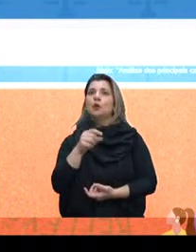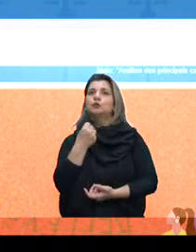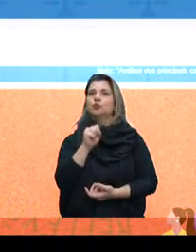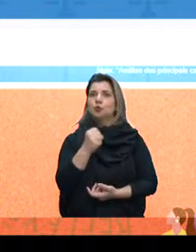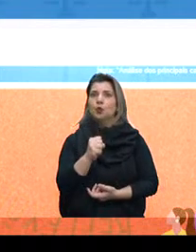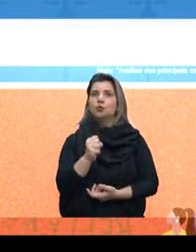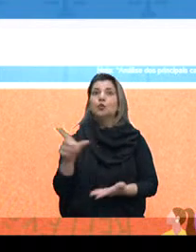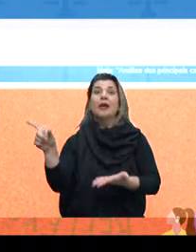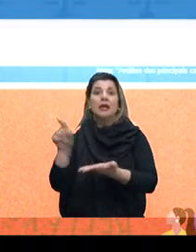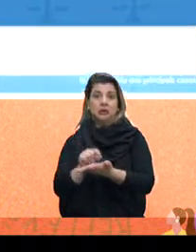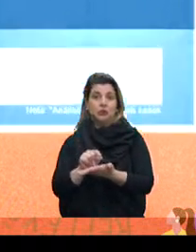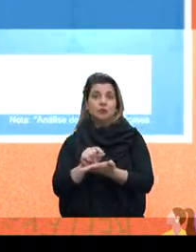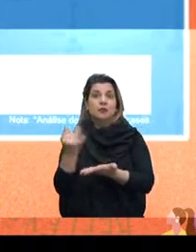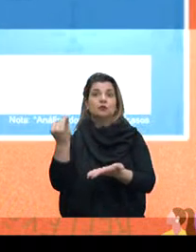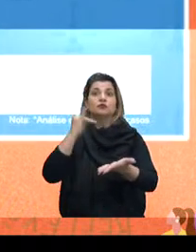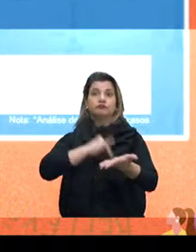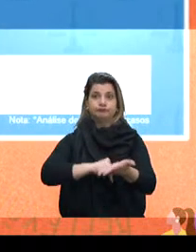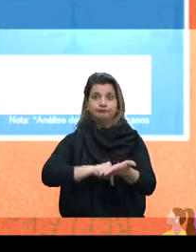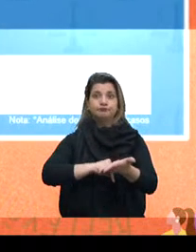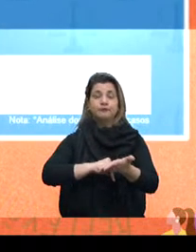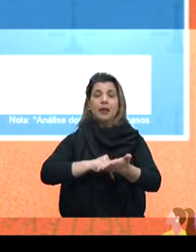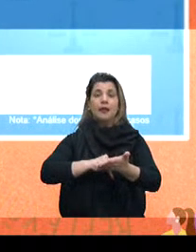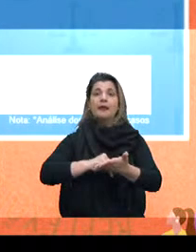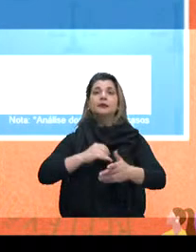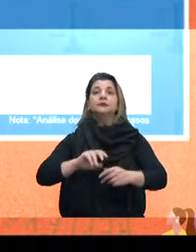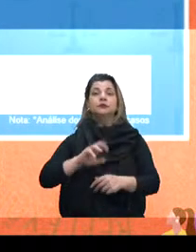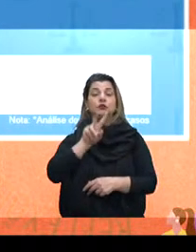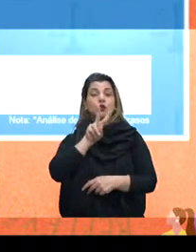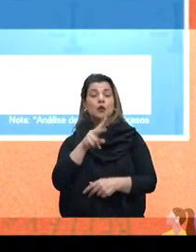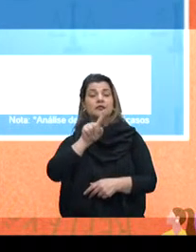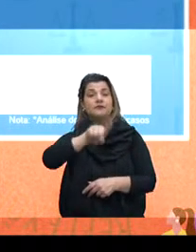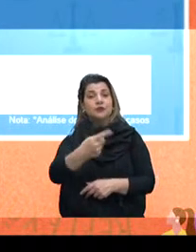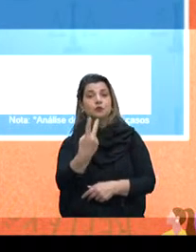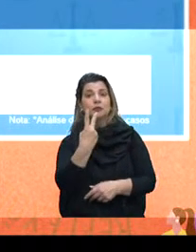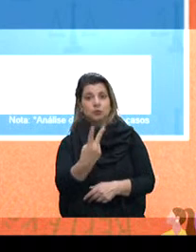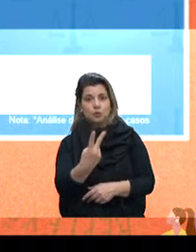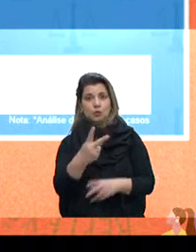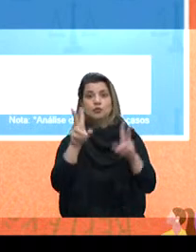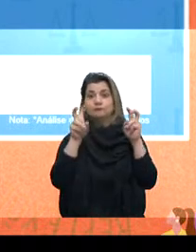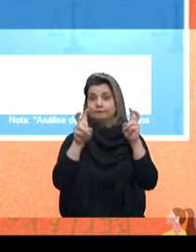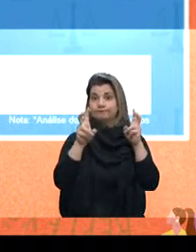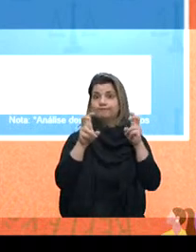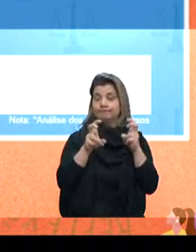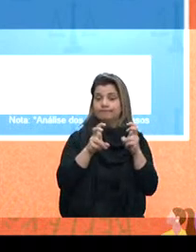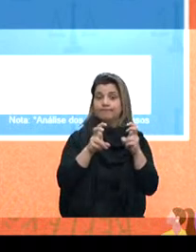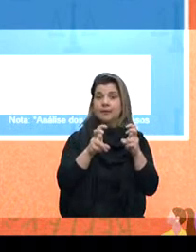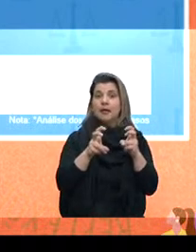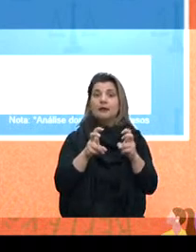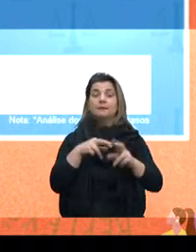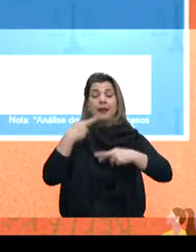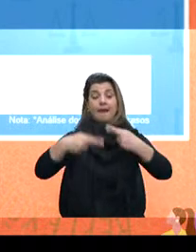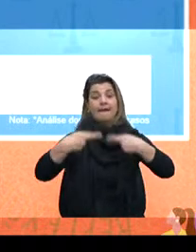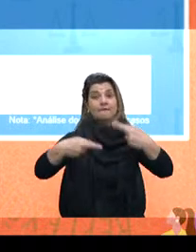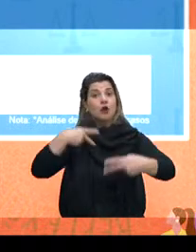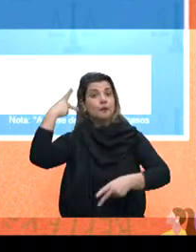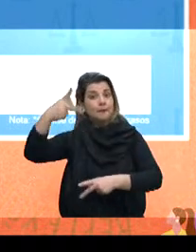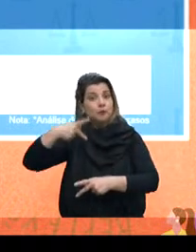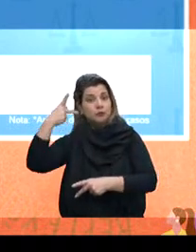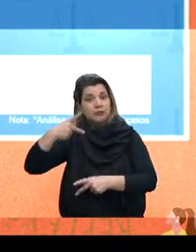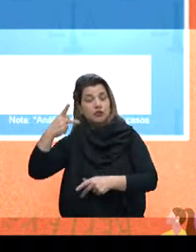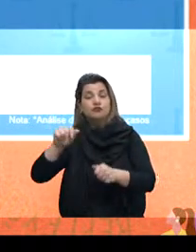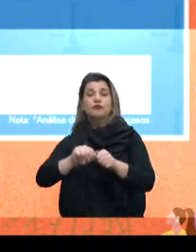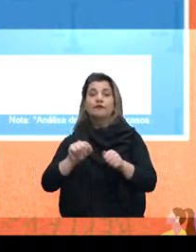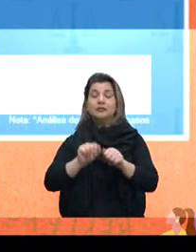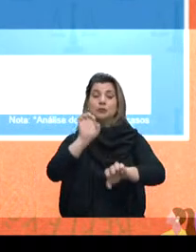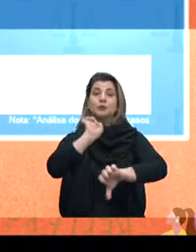da redução de impostos, reforma tributária, 2.2 vão para o tema da desblocratização, reforma política, fazer o Estado